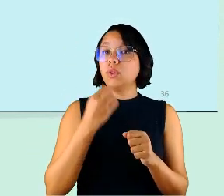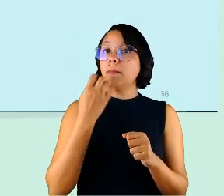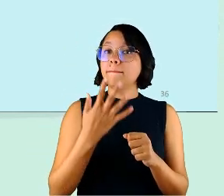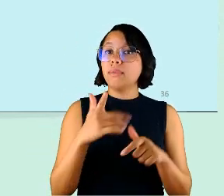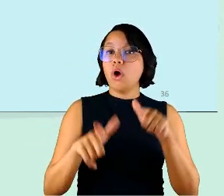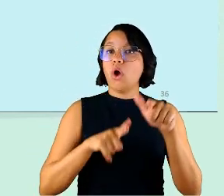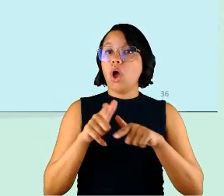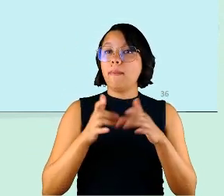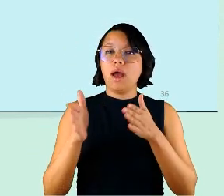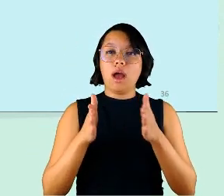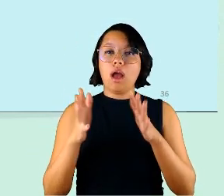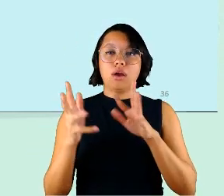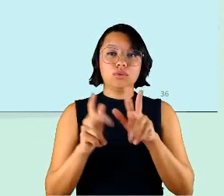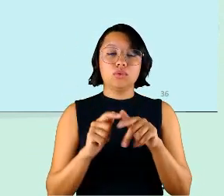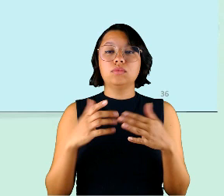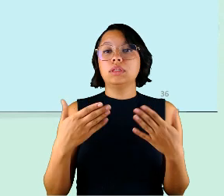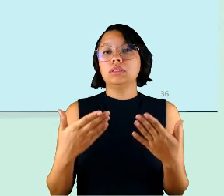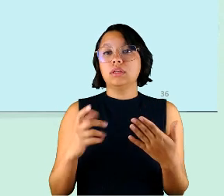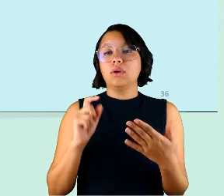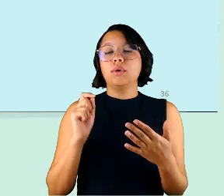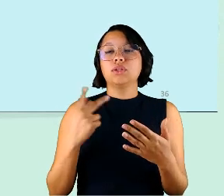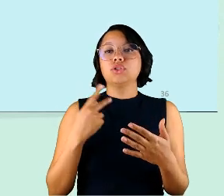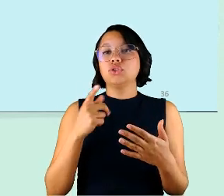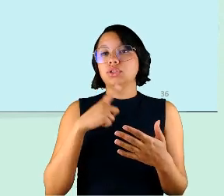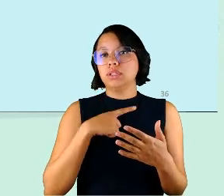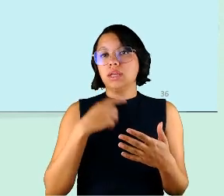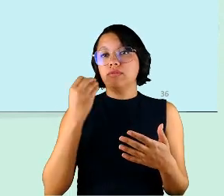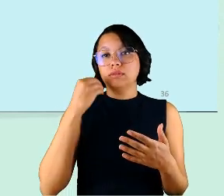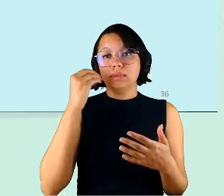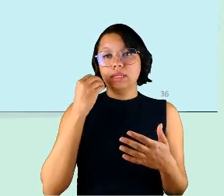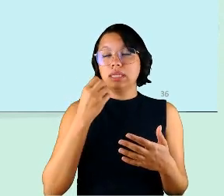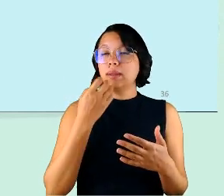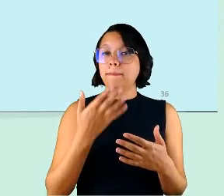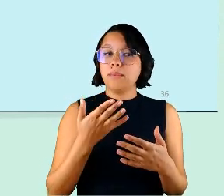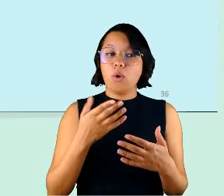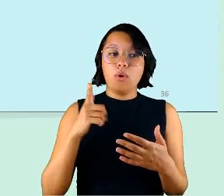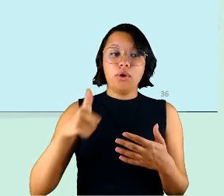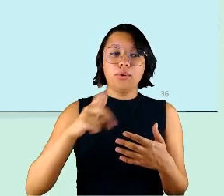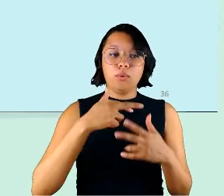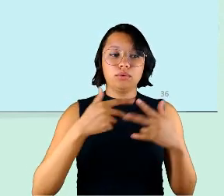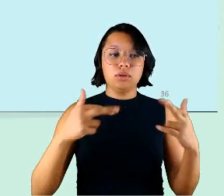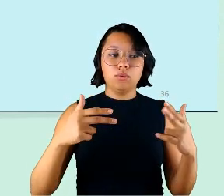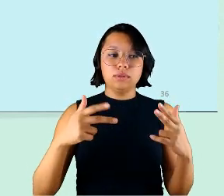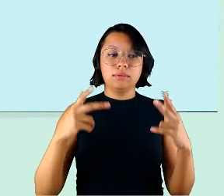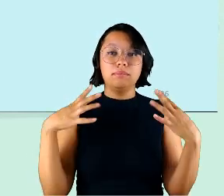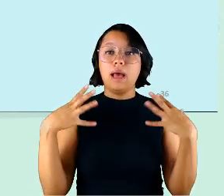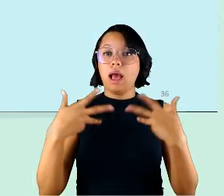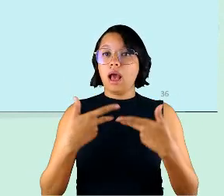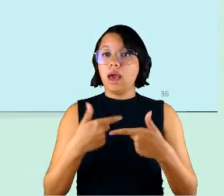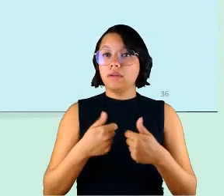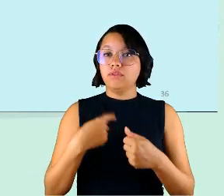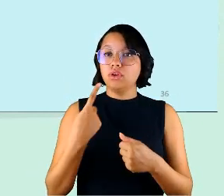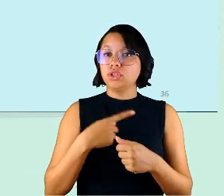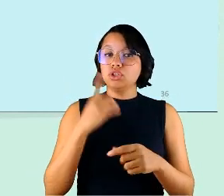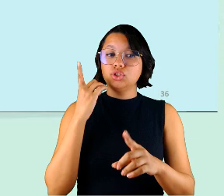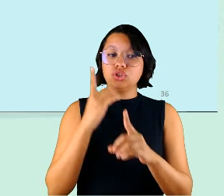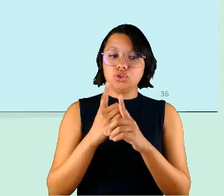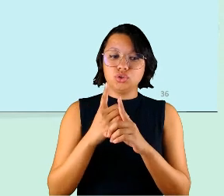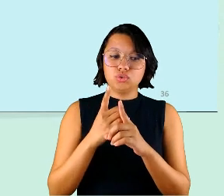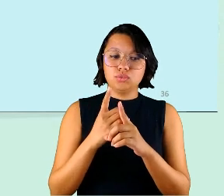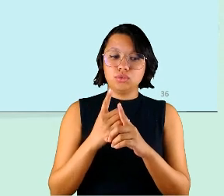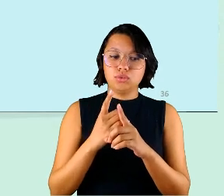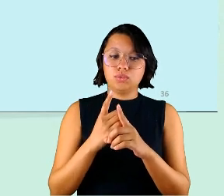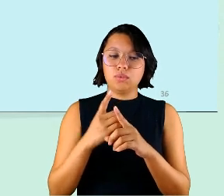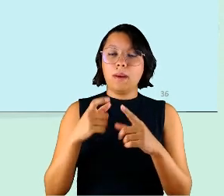todo esse período então a gente teve uma experiência bem sucedida e outra coisa maravilhosa que a gente descobriu é que